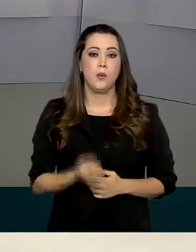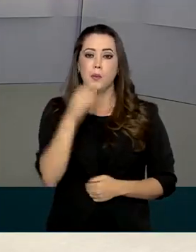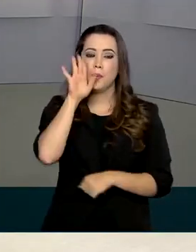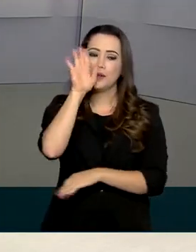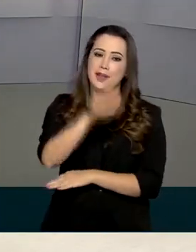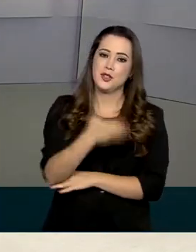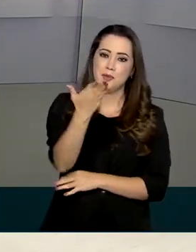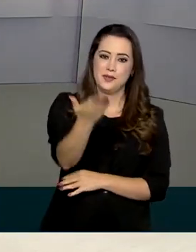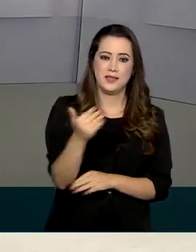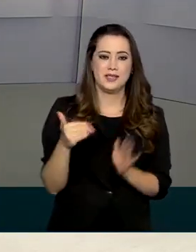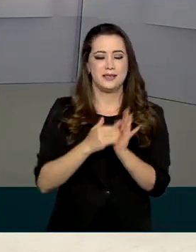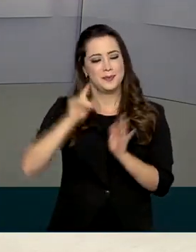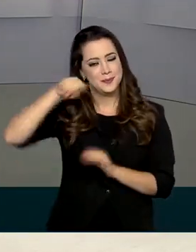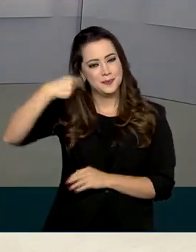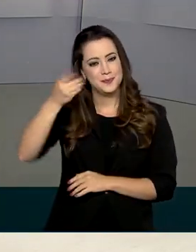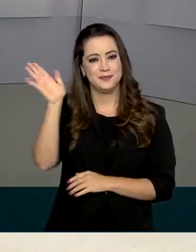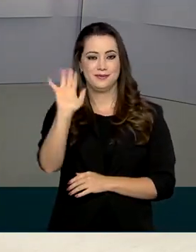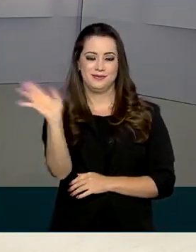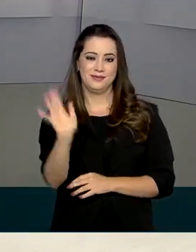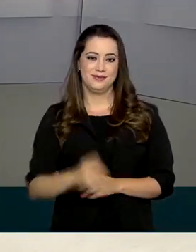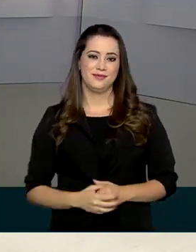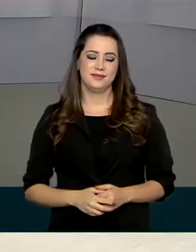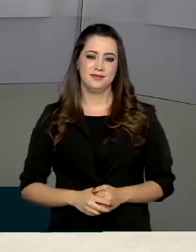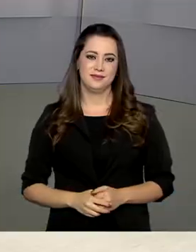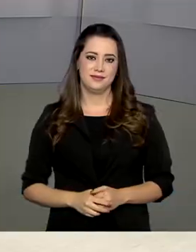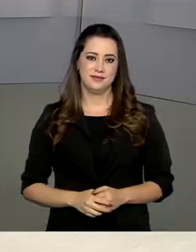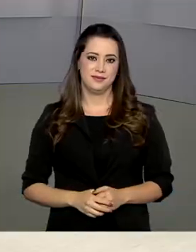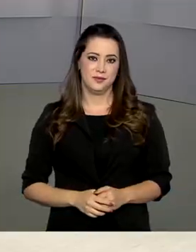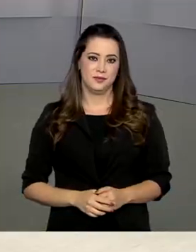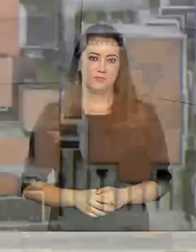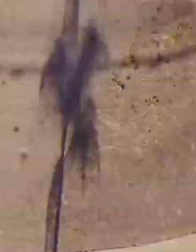Uma boa tarde para você. Nos vemos na próxima edição. Até lá.